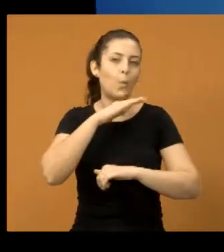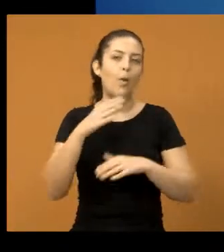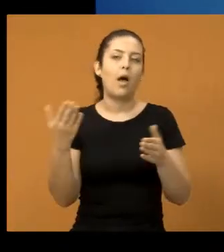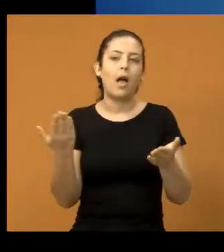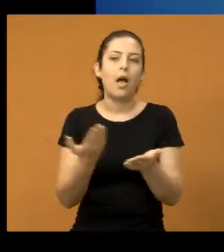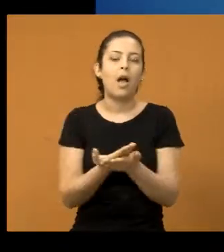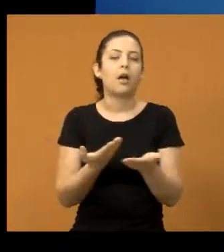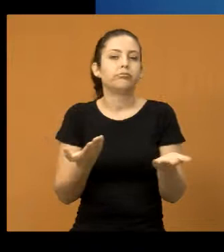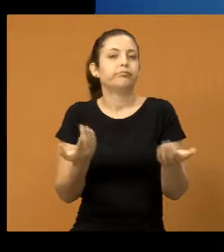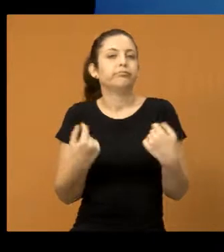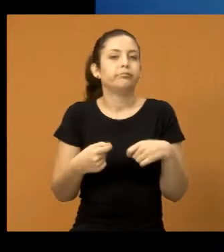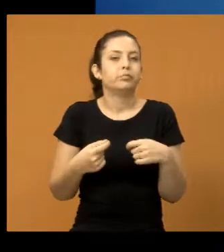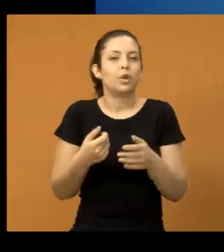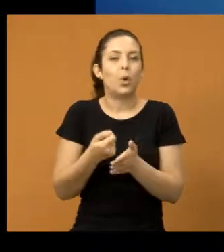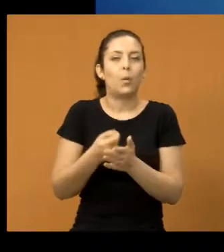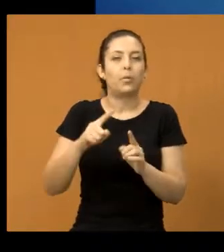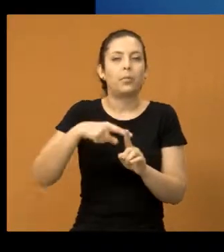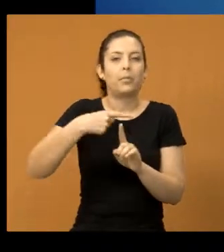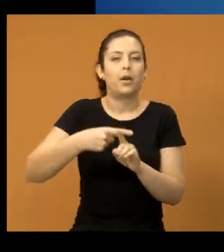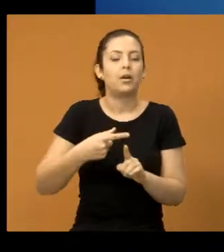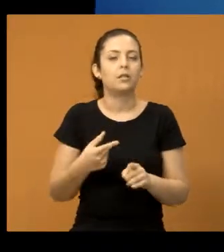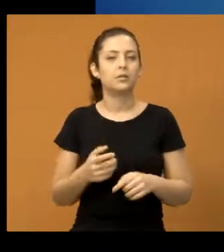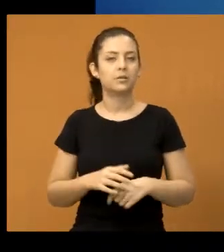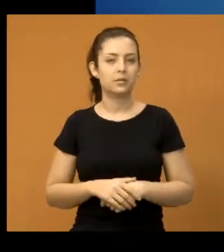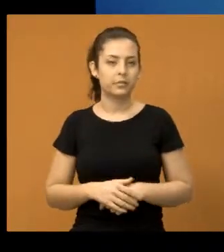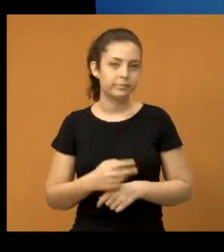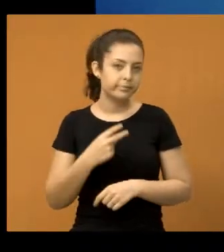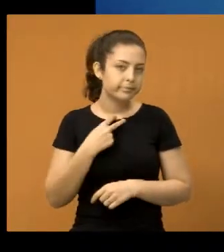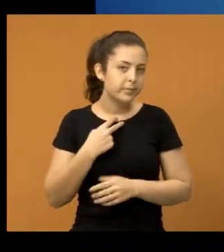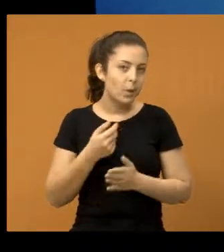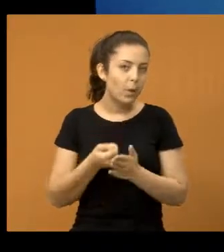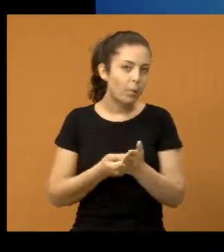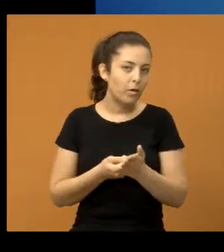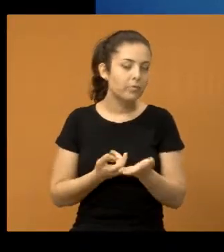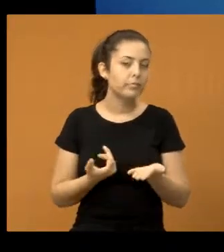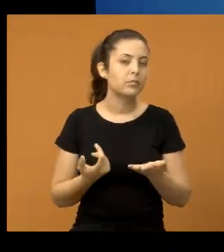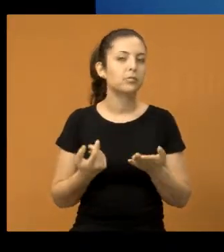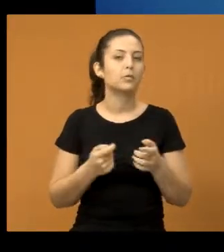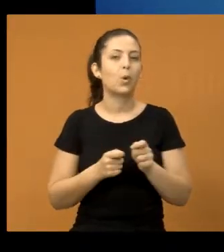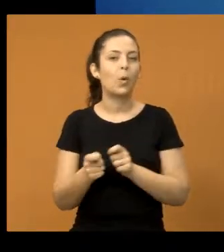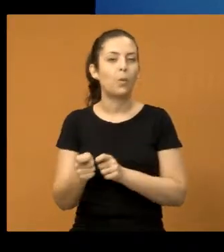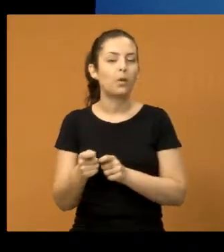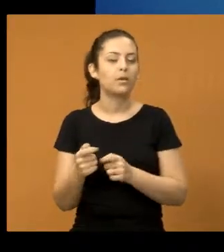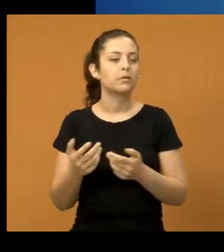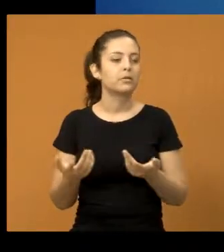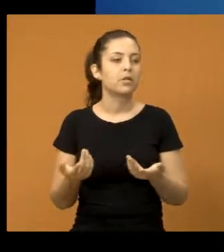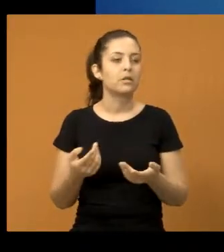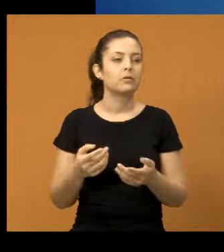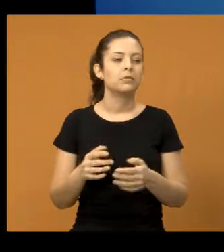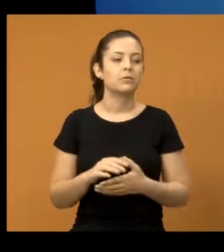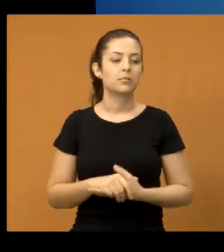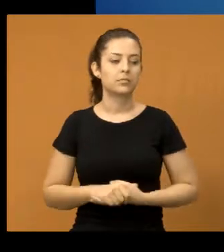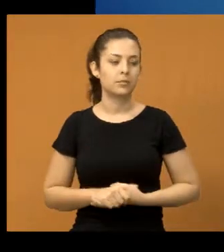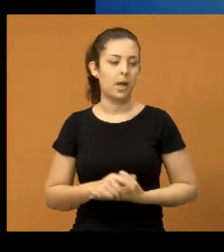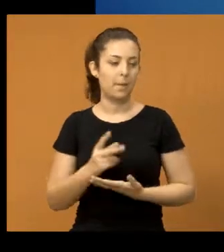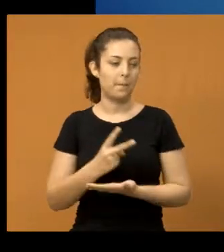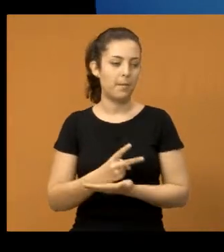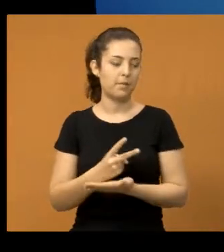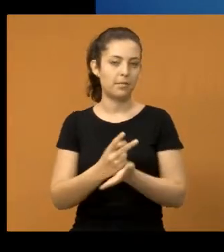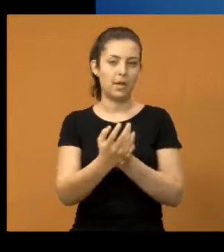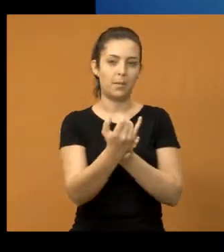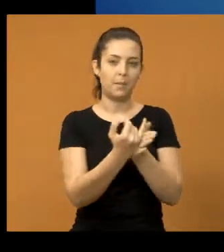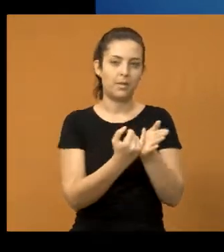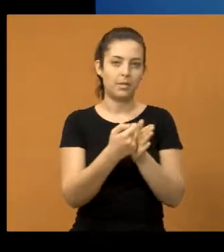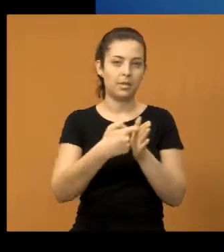chegar e ainda querer tirar a calça pela cabeça e cobrar o pessoal. Então, não vai ter cobrança disso. Vai ser uma coisa que a